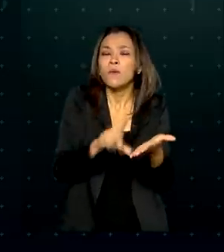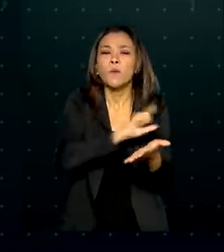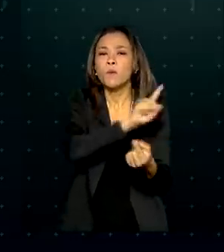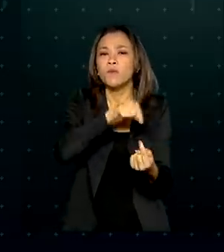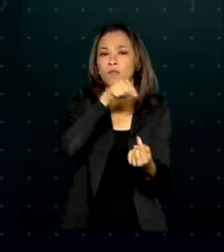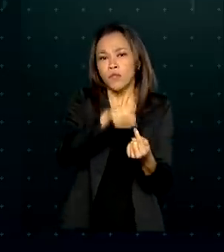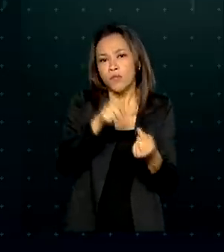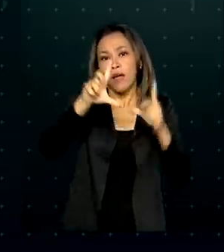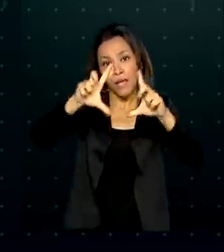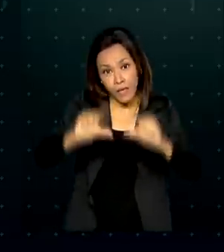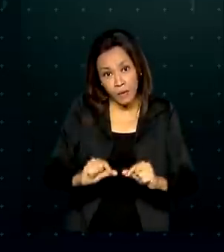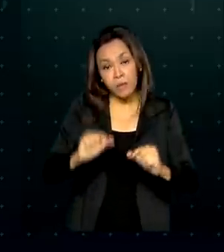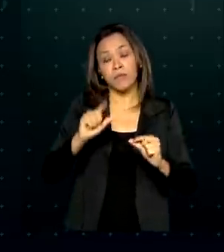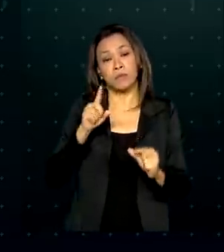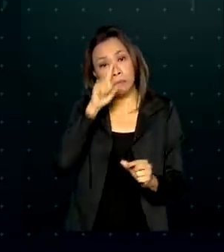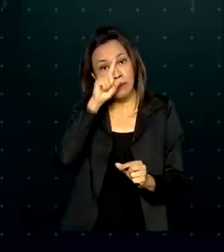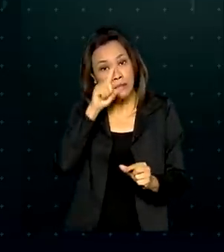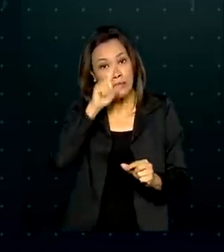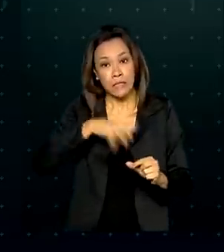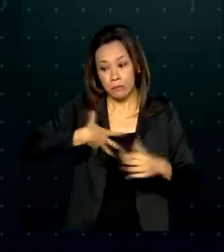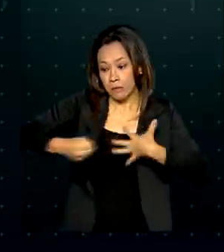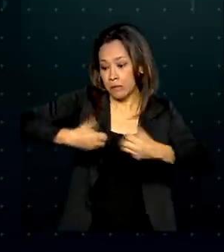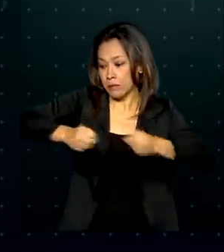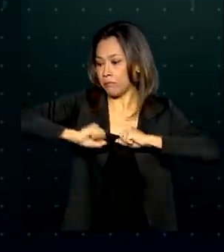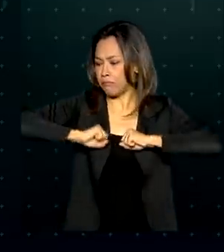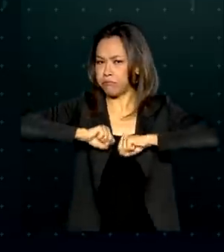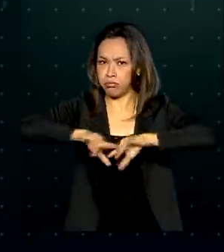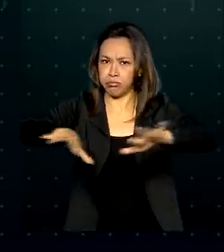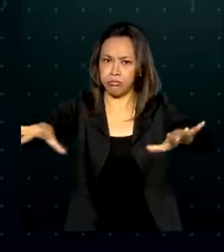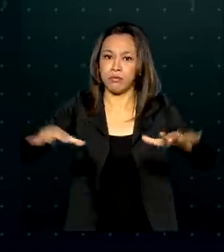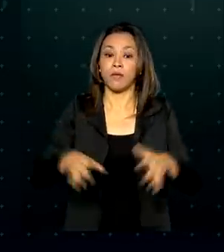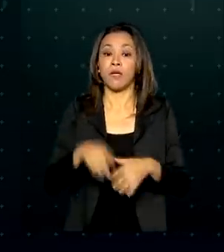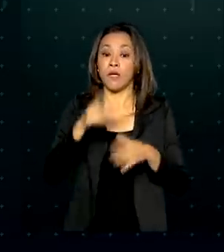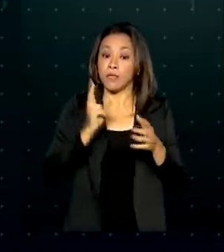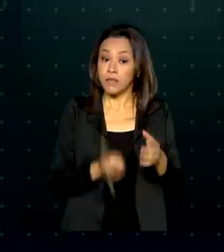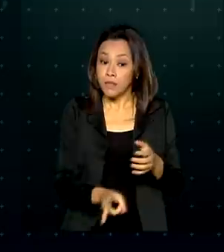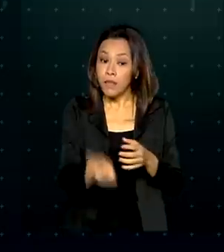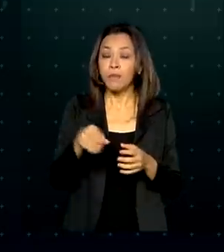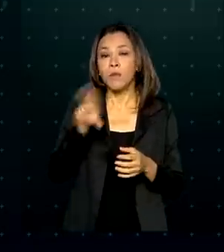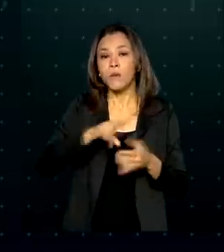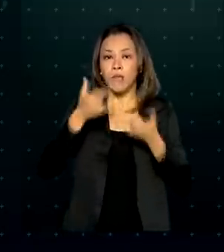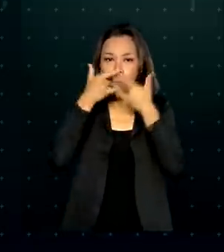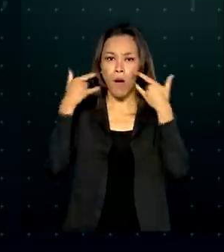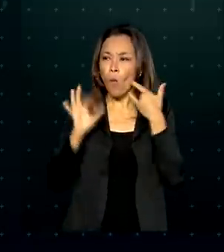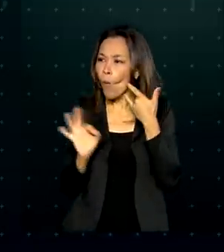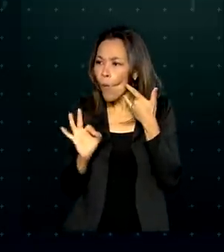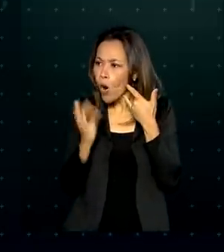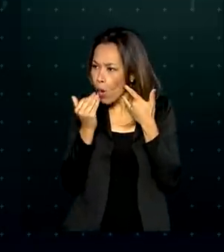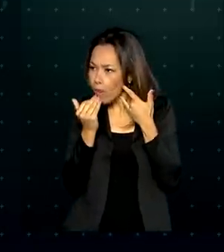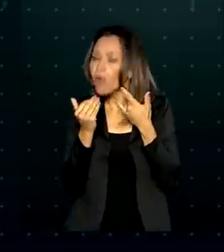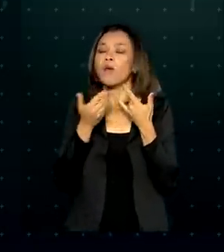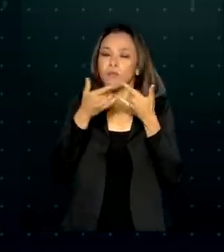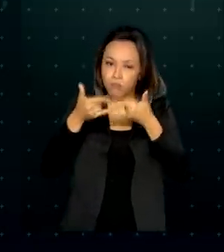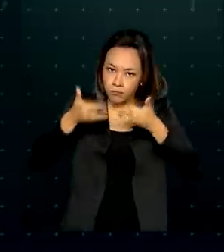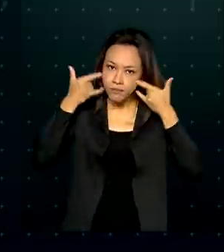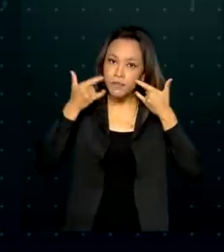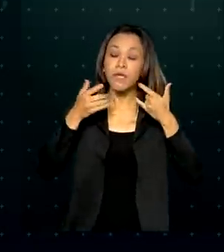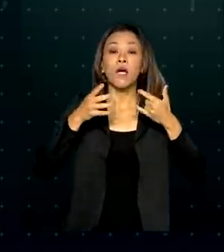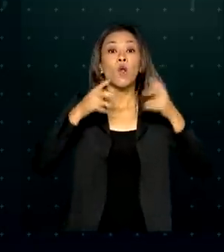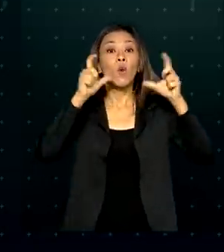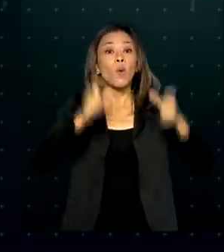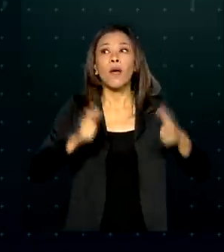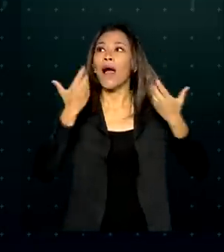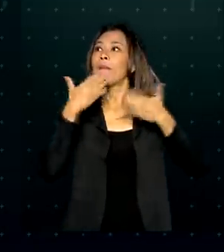diminuir os riscos. Use máscara sempre que não estiver comendo ou bebendo. Dê preferência a locais abertos